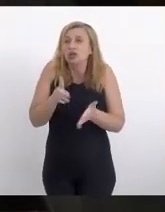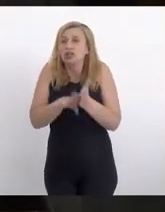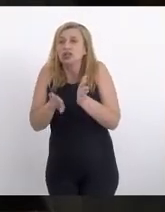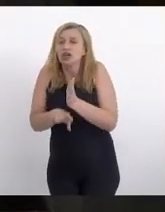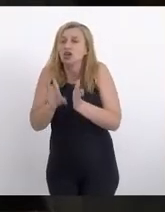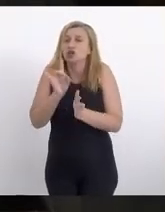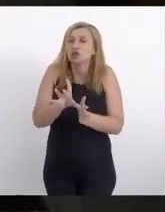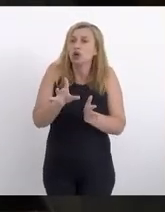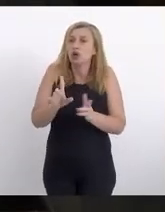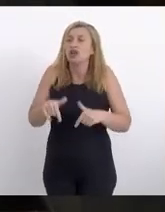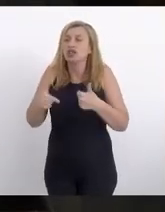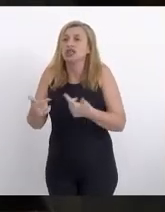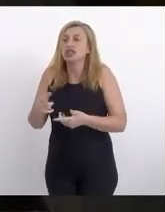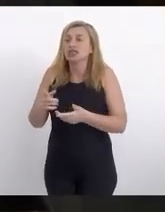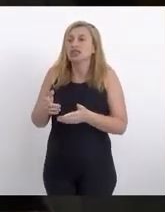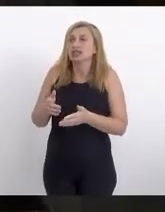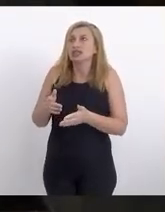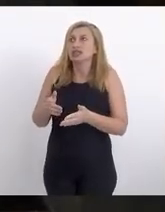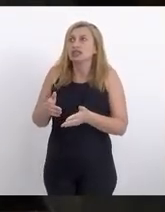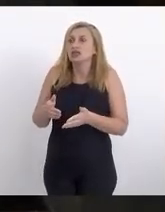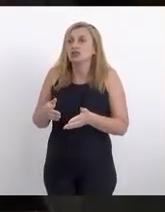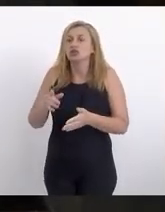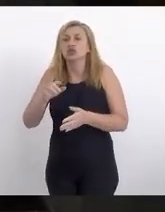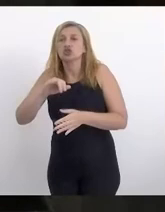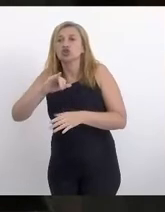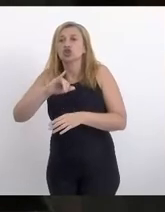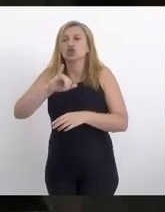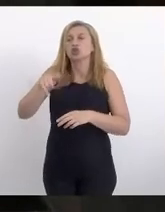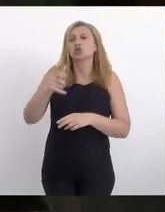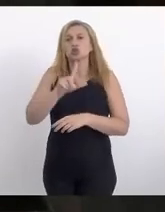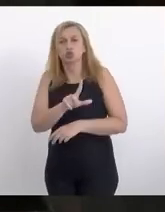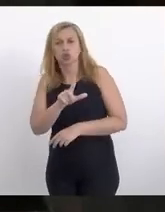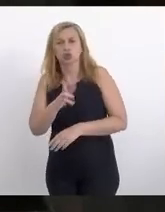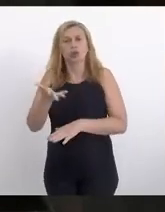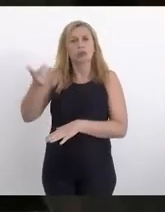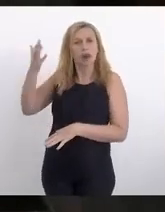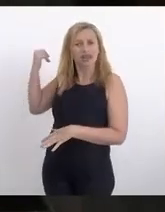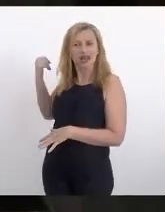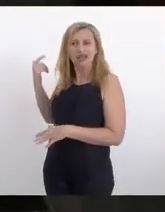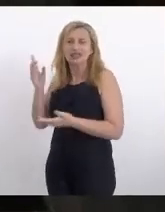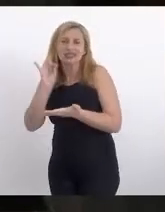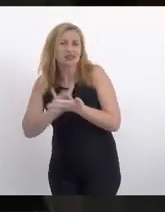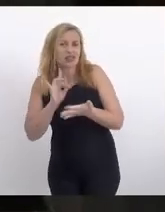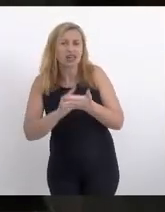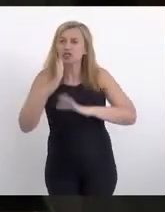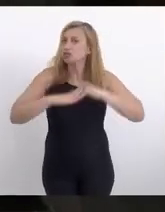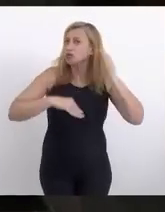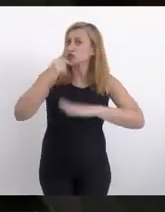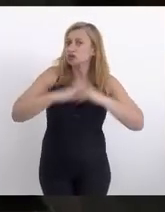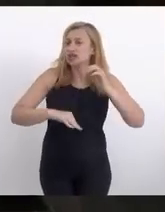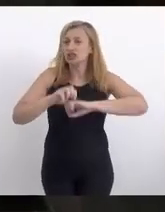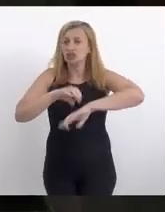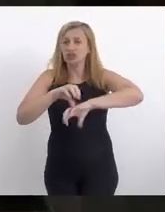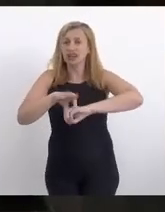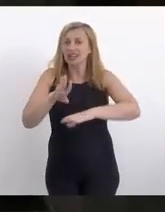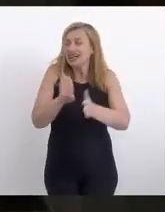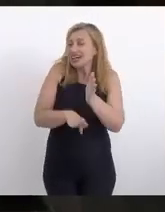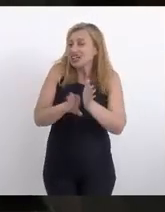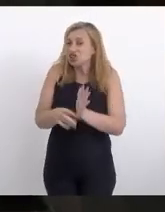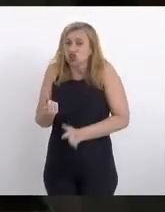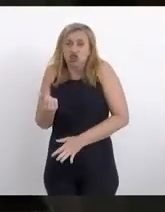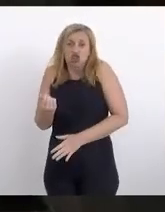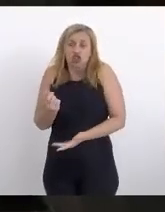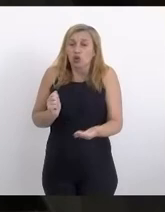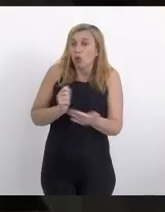só possam ter sido efetuadas a partir de julho passado, quando, na verdade, os profissionais da educação começaram a gastar dinheiro com esses